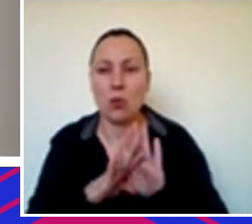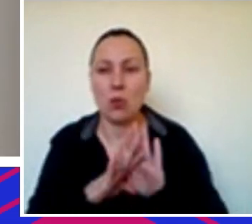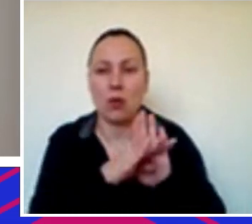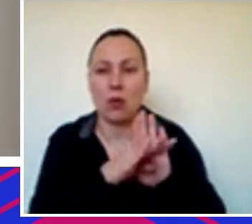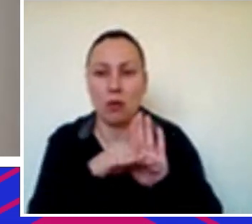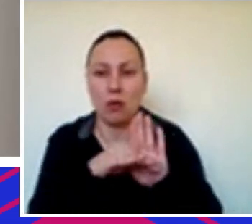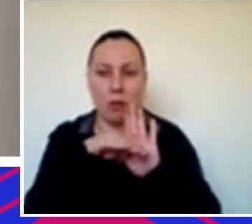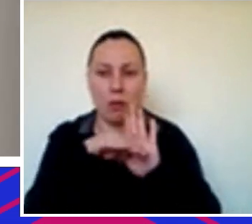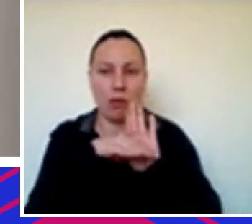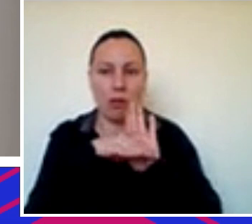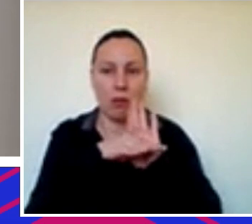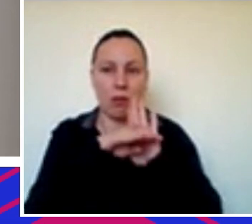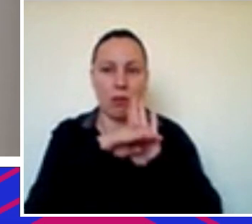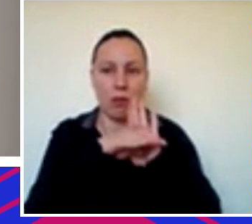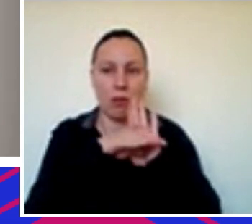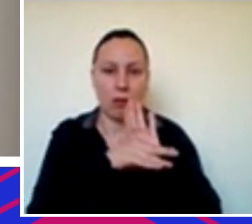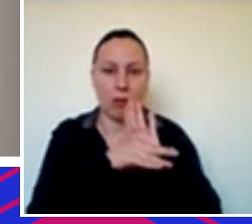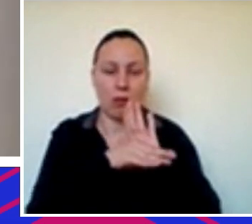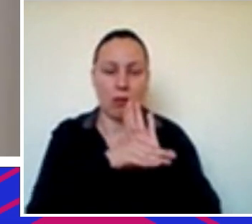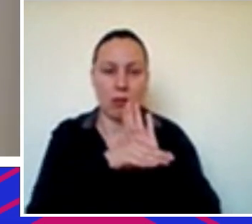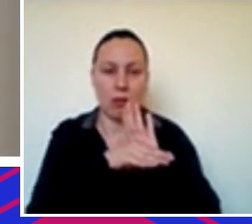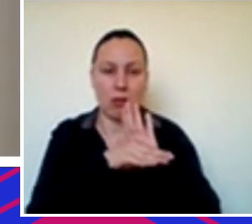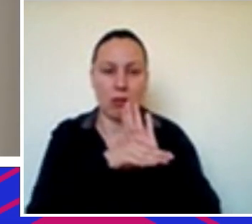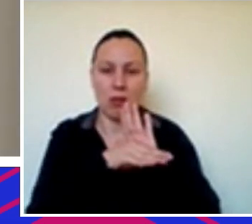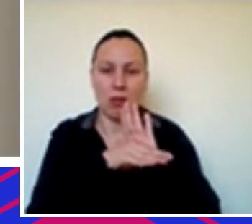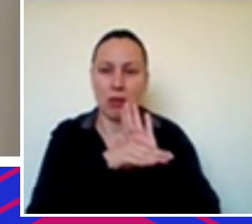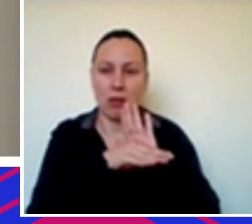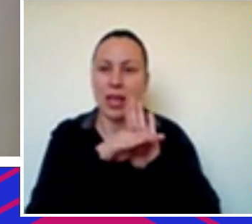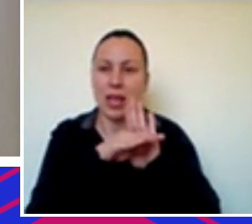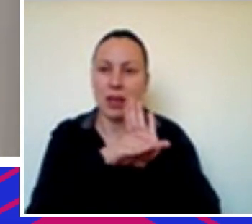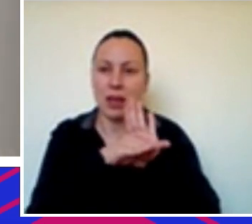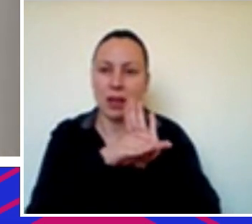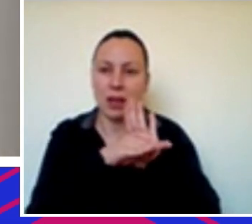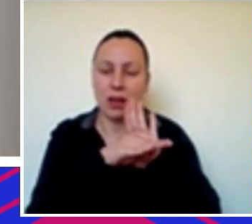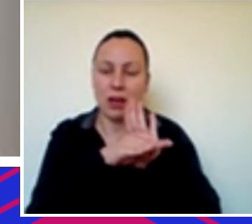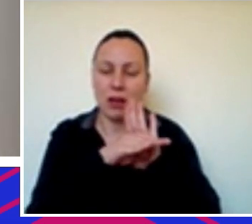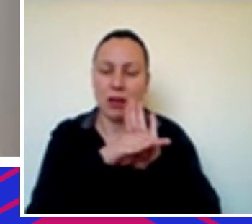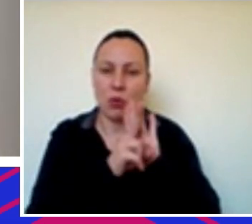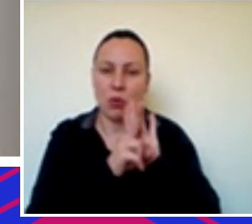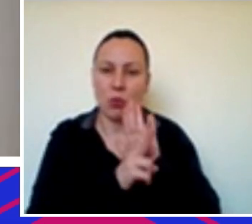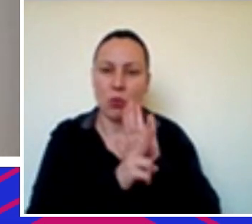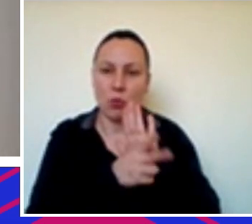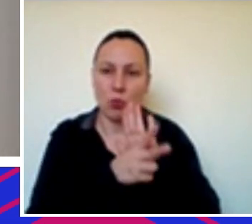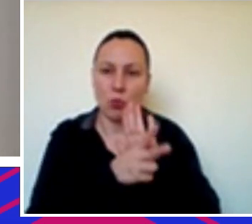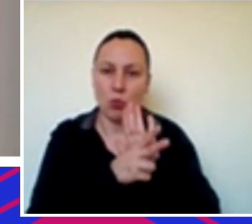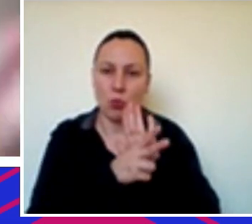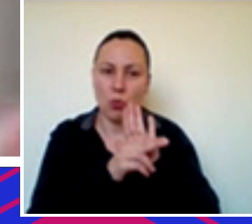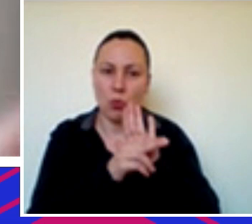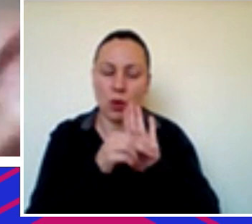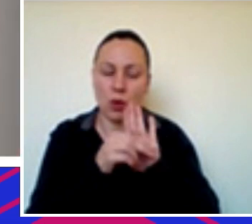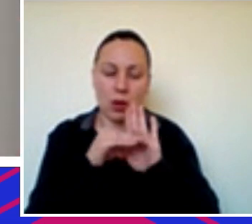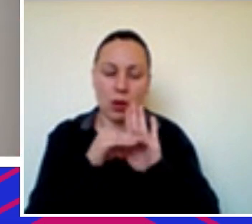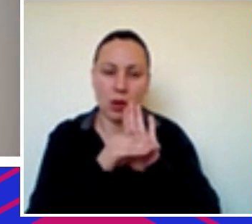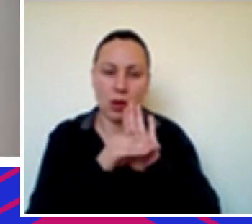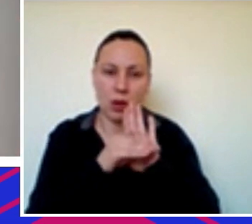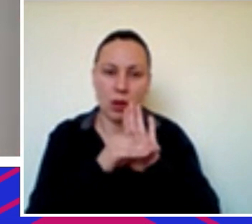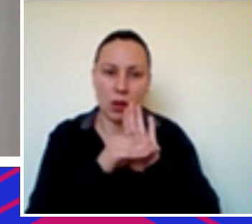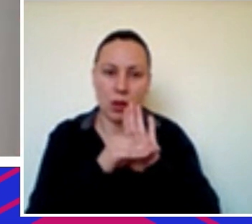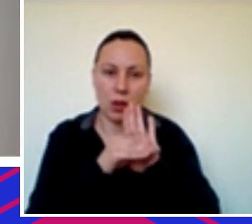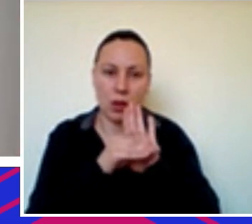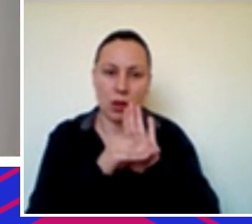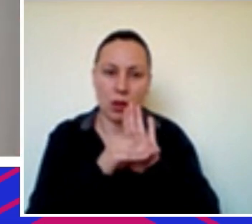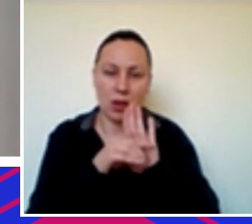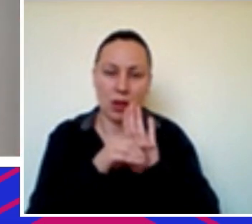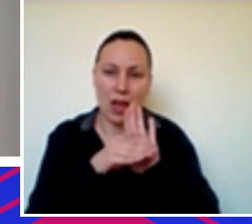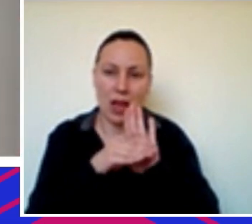negócio se você está numa curvazinha um pouco mais na atuada constante a conta talvez seja um pouco mais